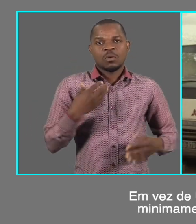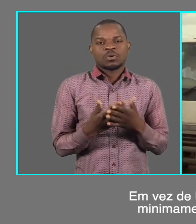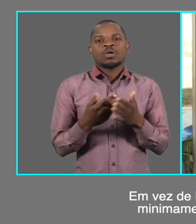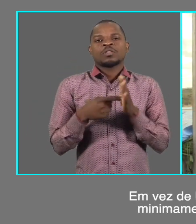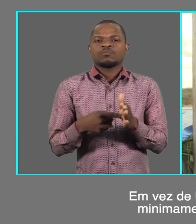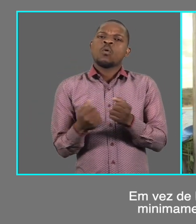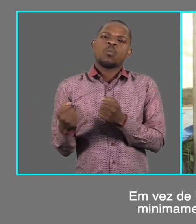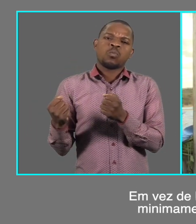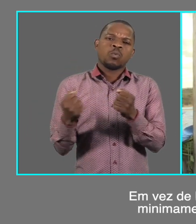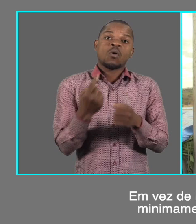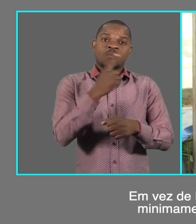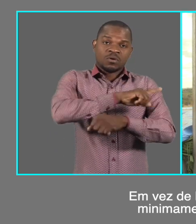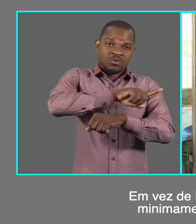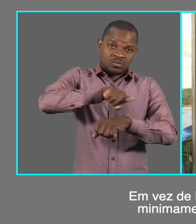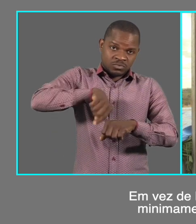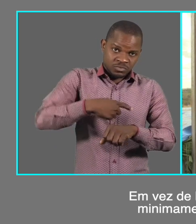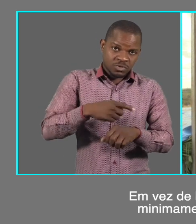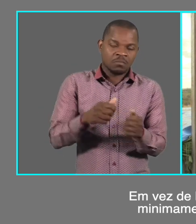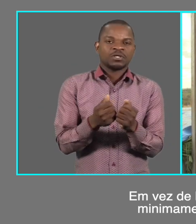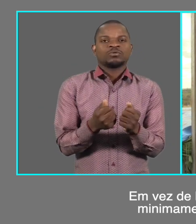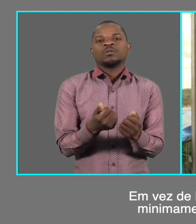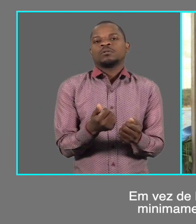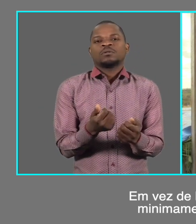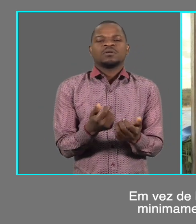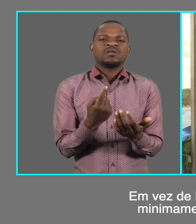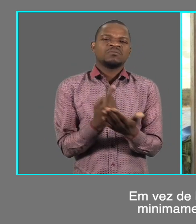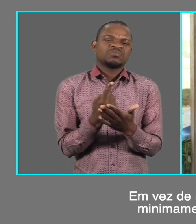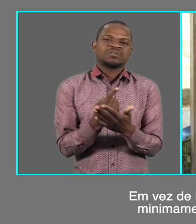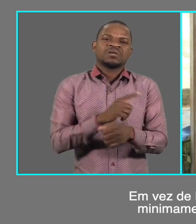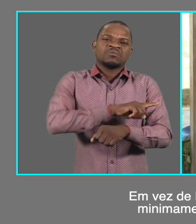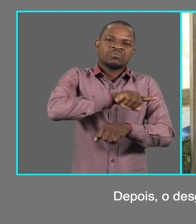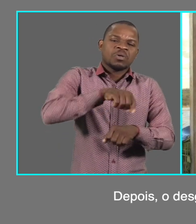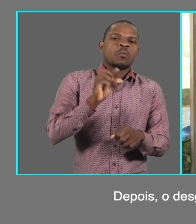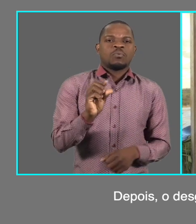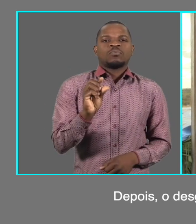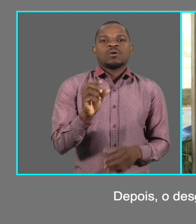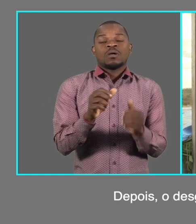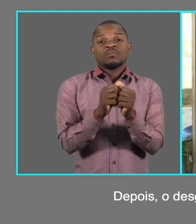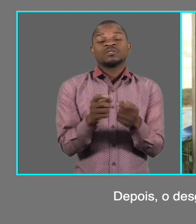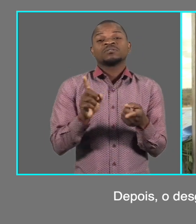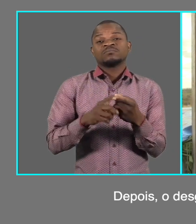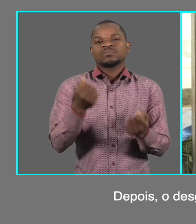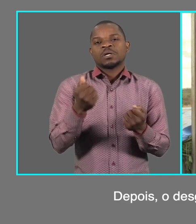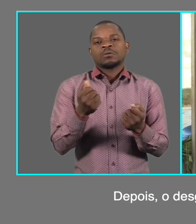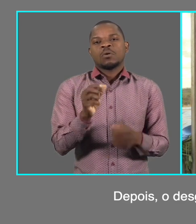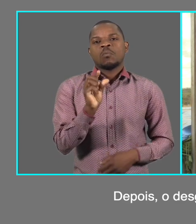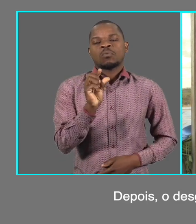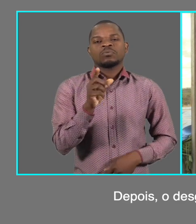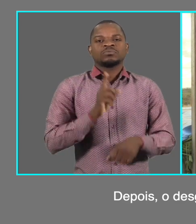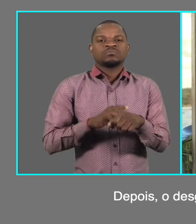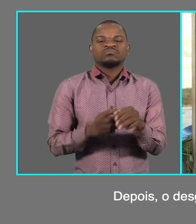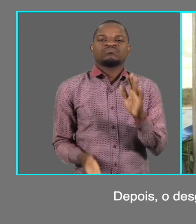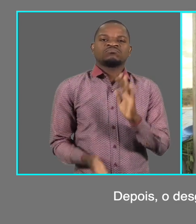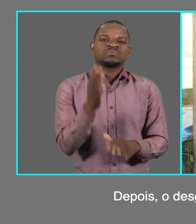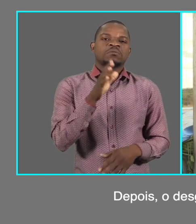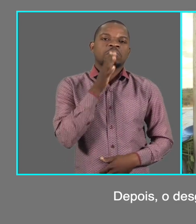levar uma hora até Moamba, minimamente leva hora e meia. e depois o desgaste que os carros